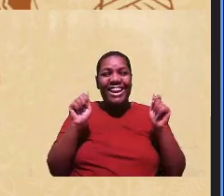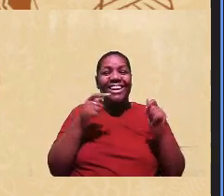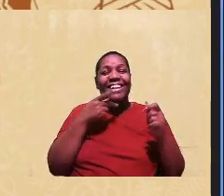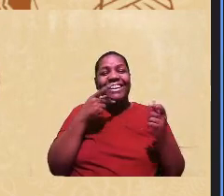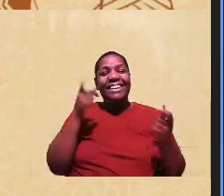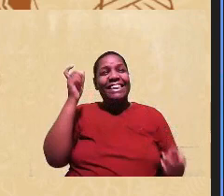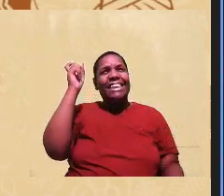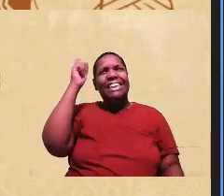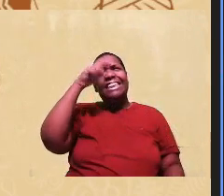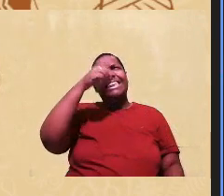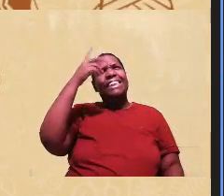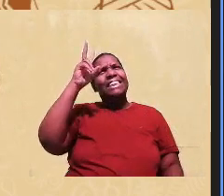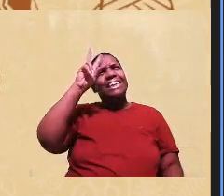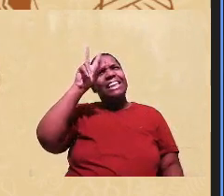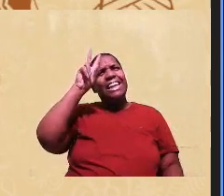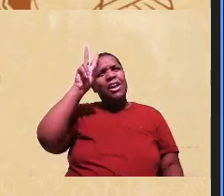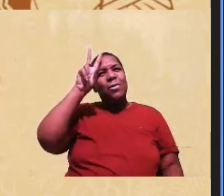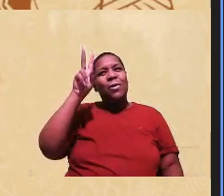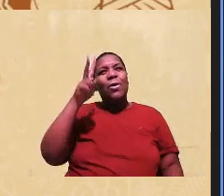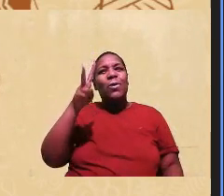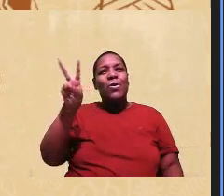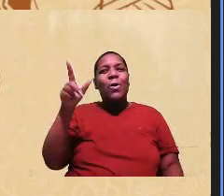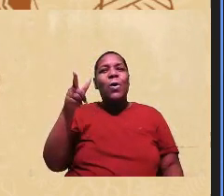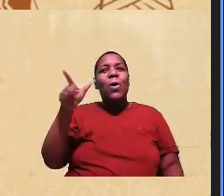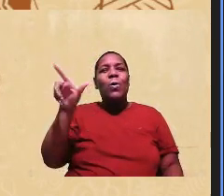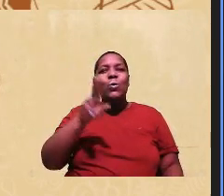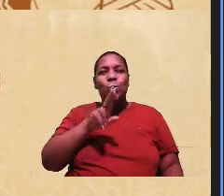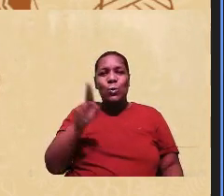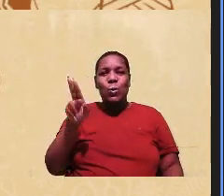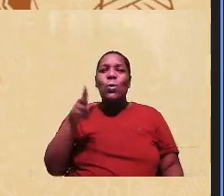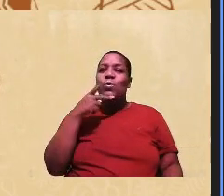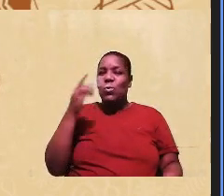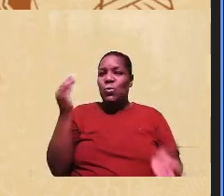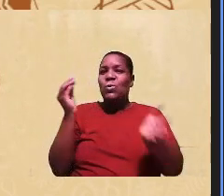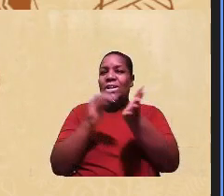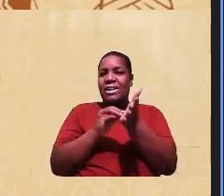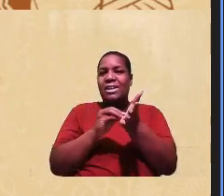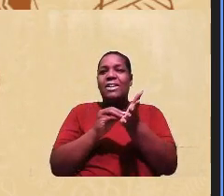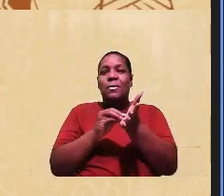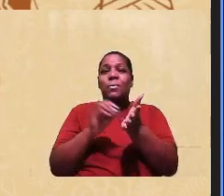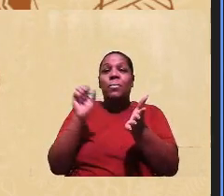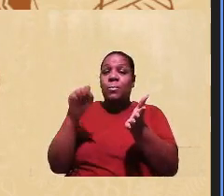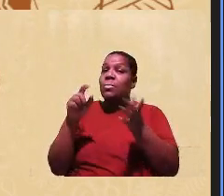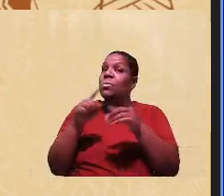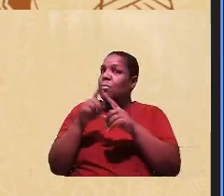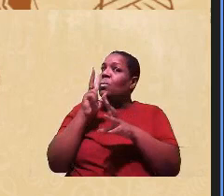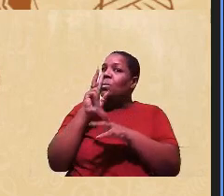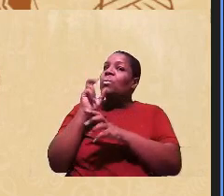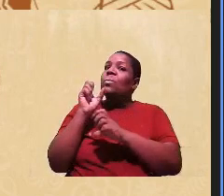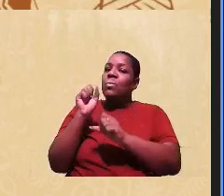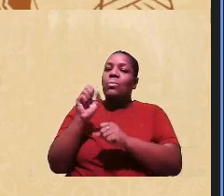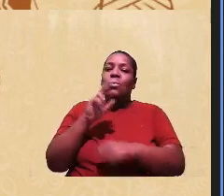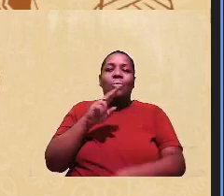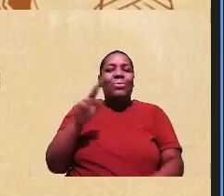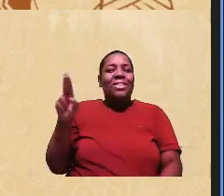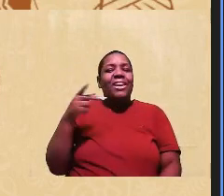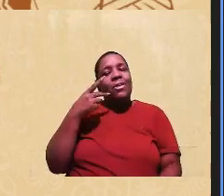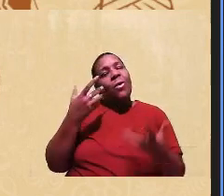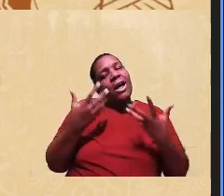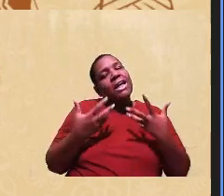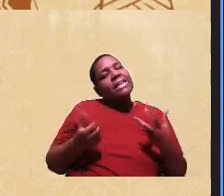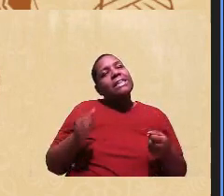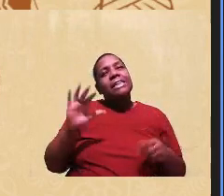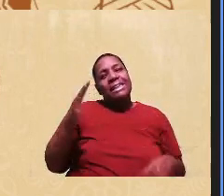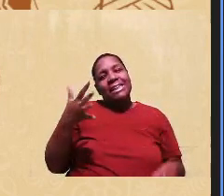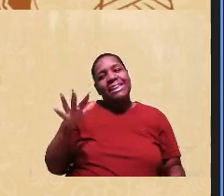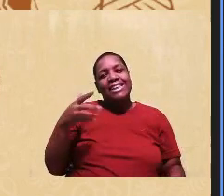de lembrar esse outro nome aí, que foi um nome que foi de registrado. Mas é um nome forte, então eu aceito ele de vez em quando. Estou no meio dos